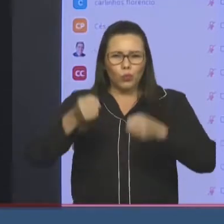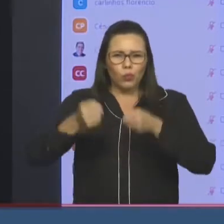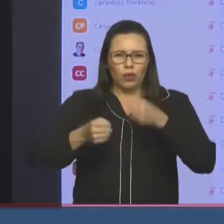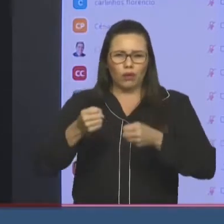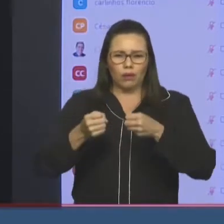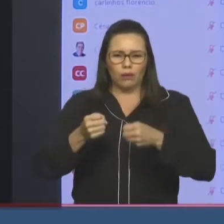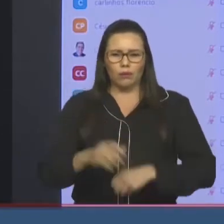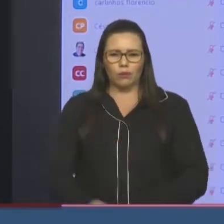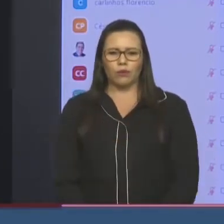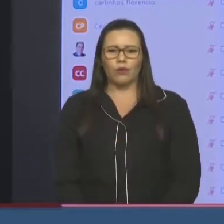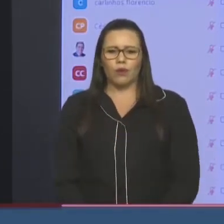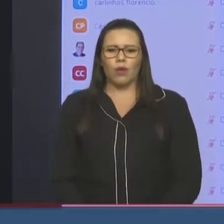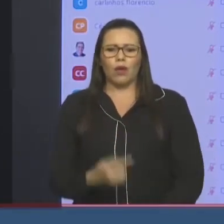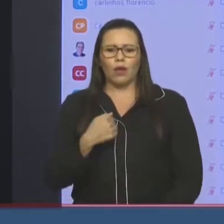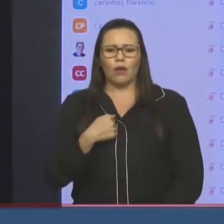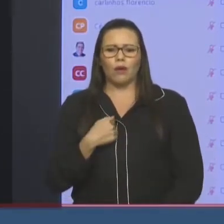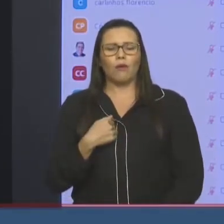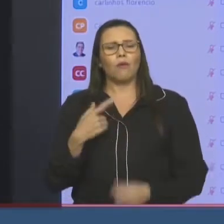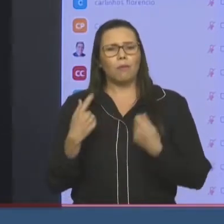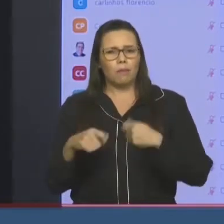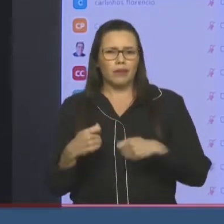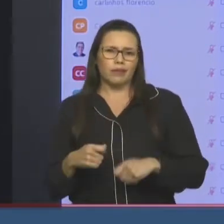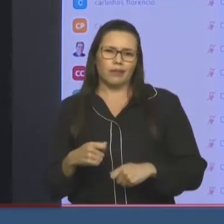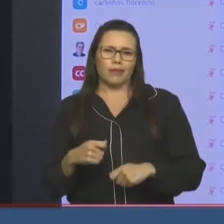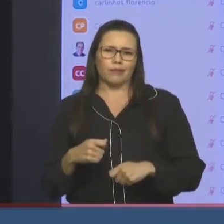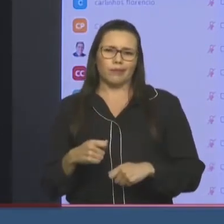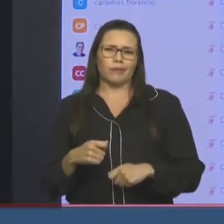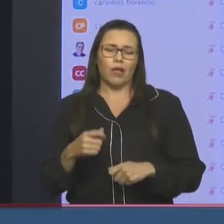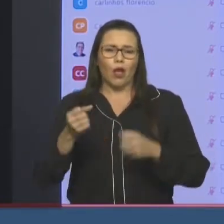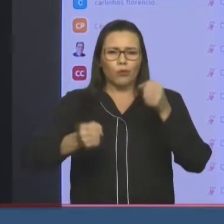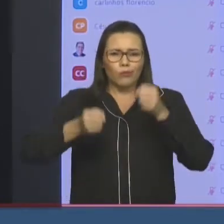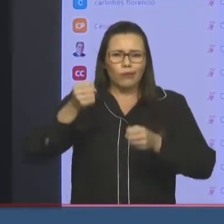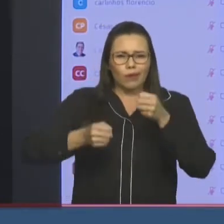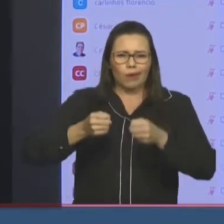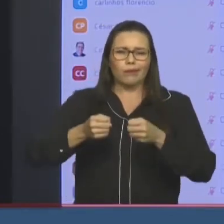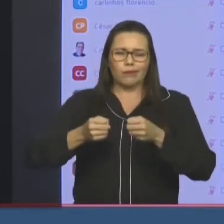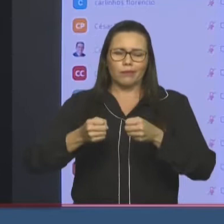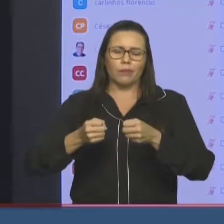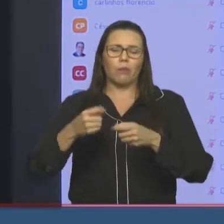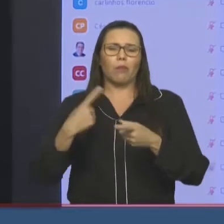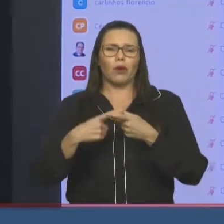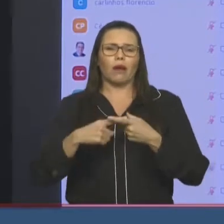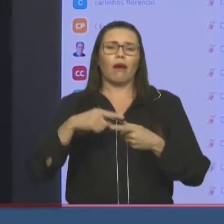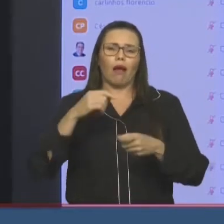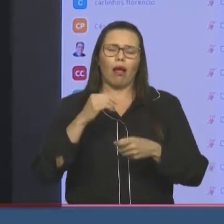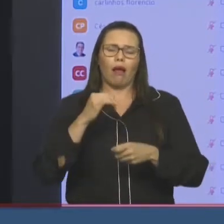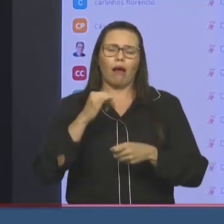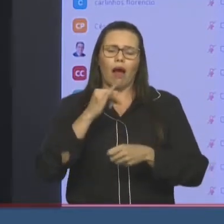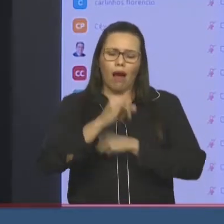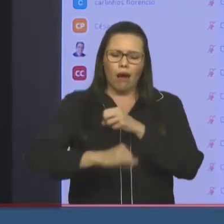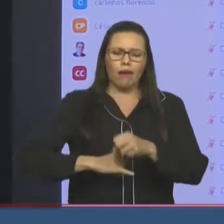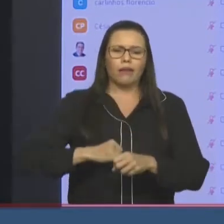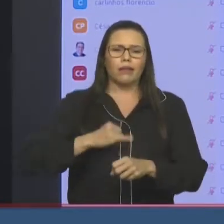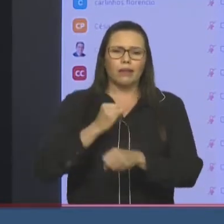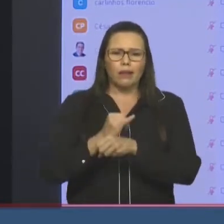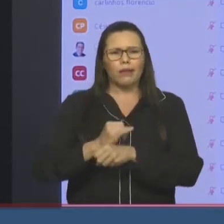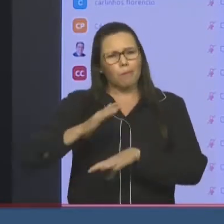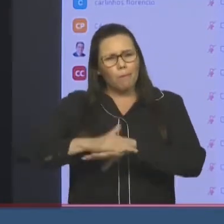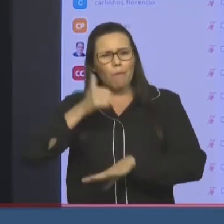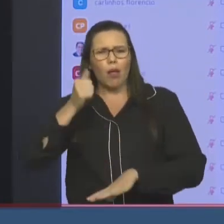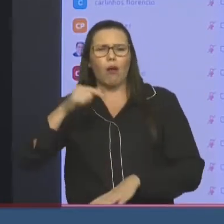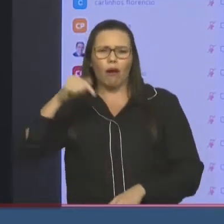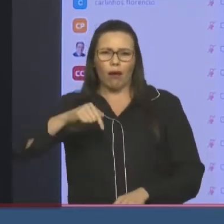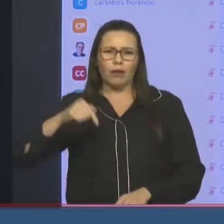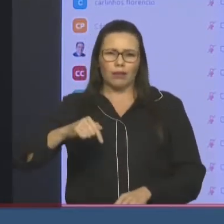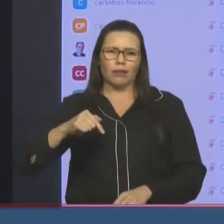a cidade porque tem uma internet melhor e dizer que eu voto sim. Eu voto sim porque nós temos